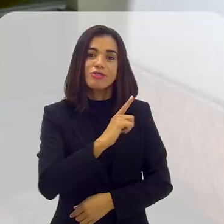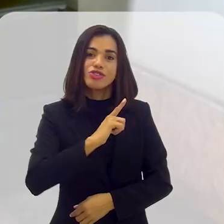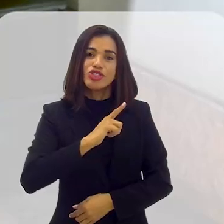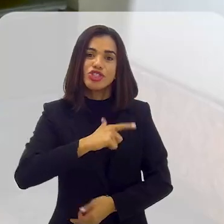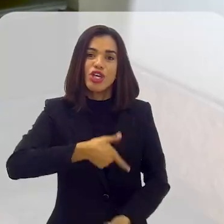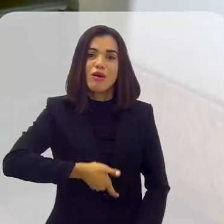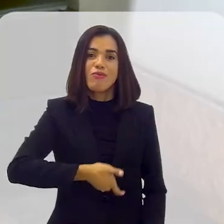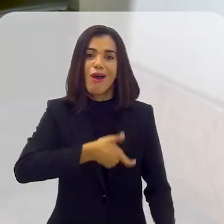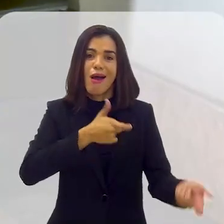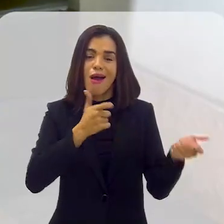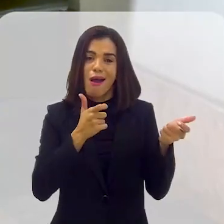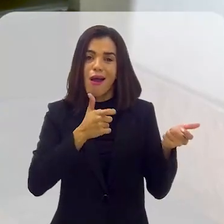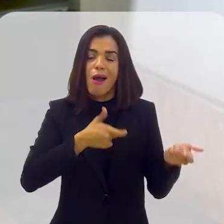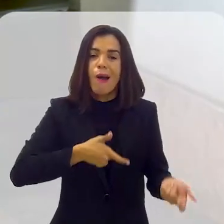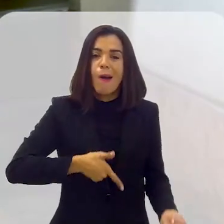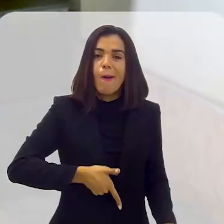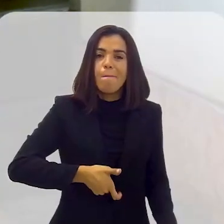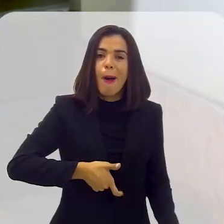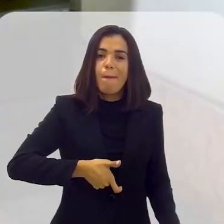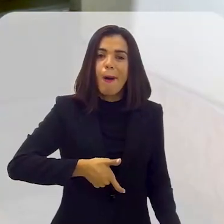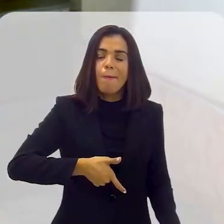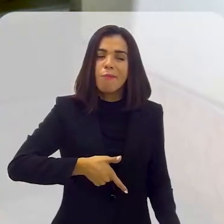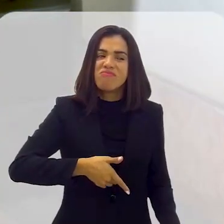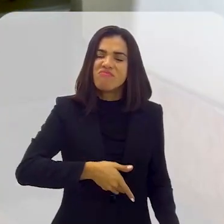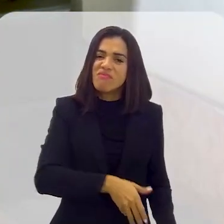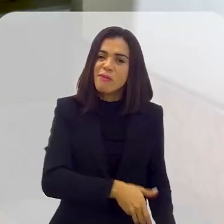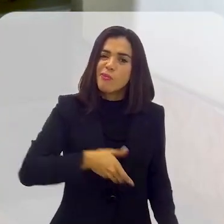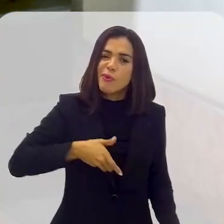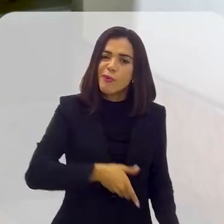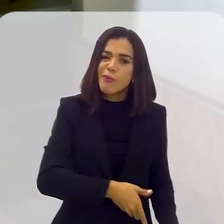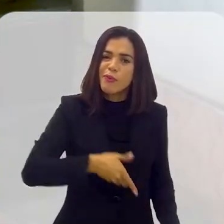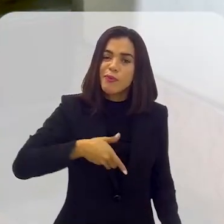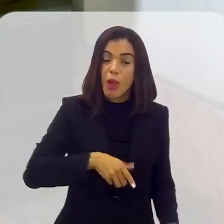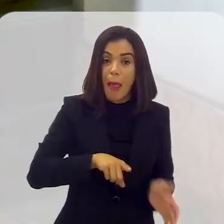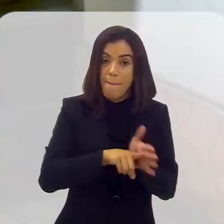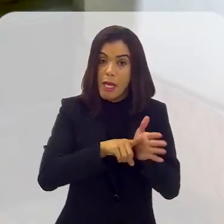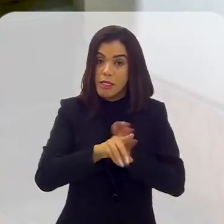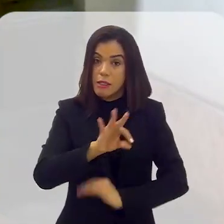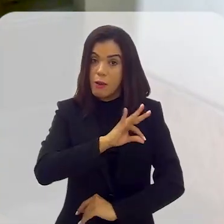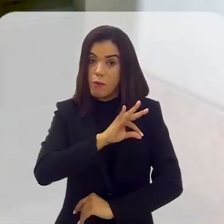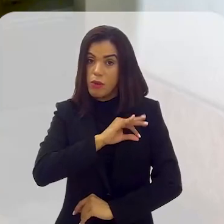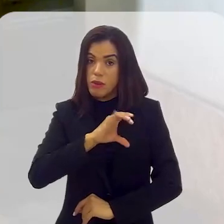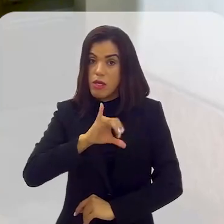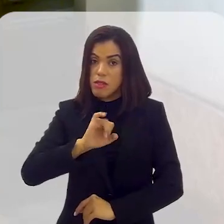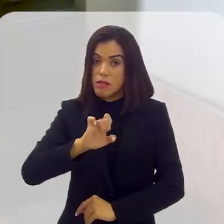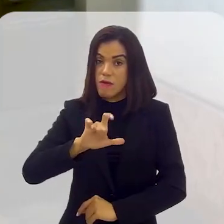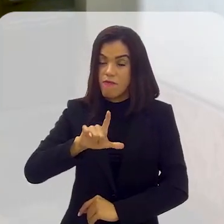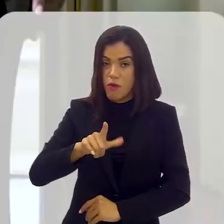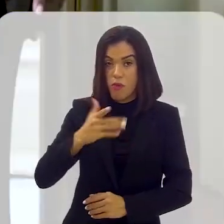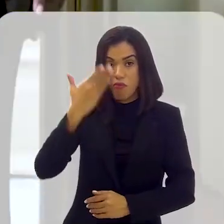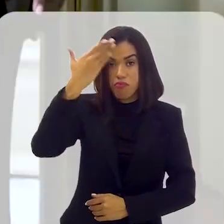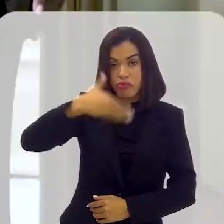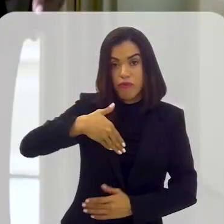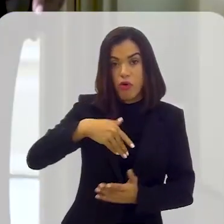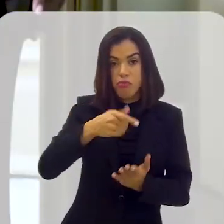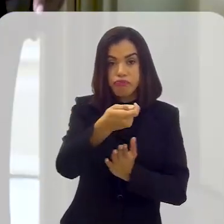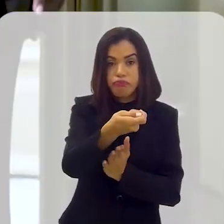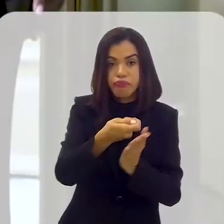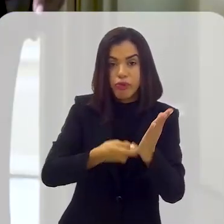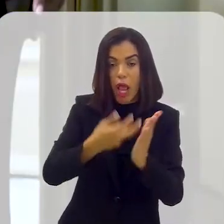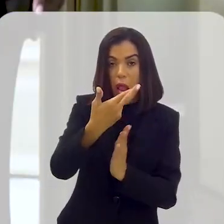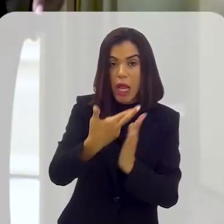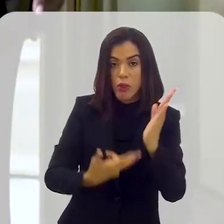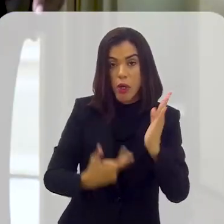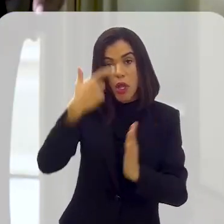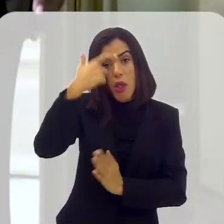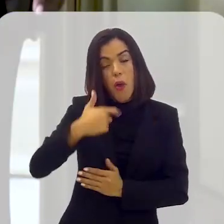portava a arma, abrindo e fechando, que a arma estava com defeito, segundo a própria perícia da Polícia Civil, eu era adjunto